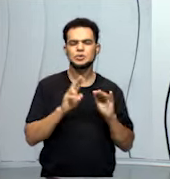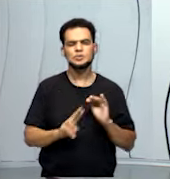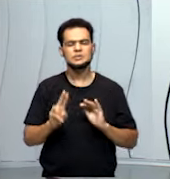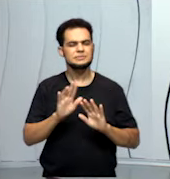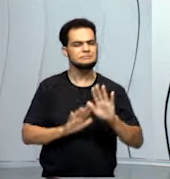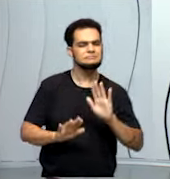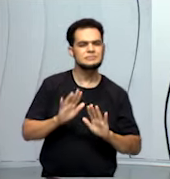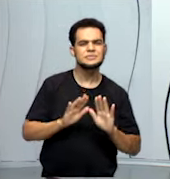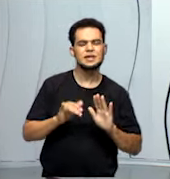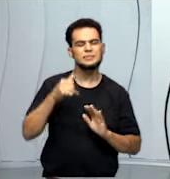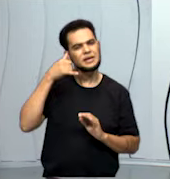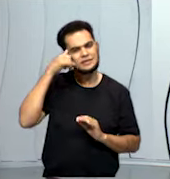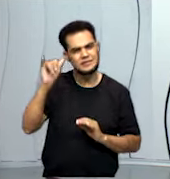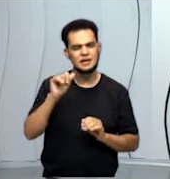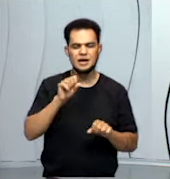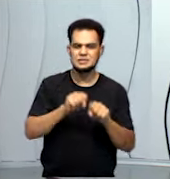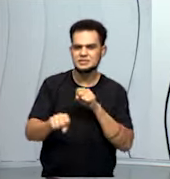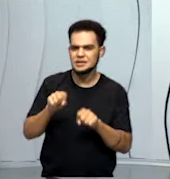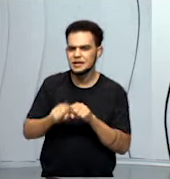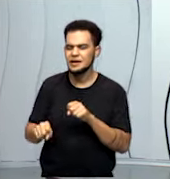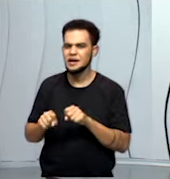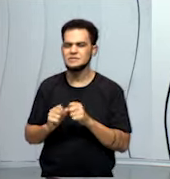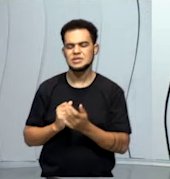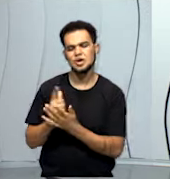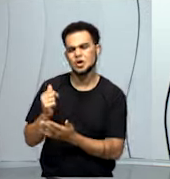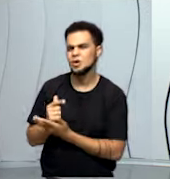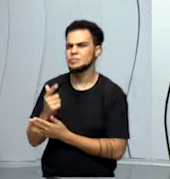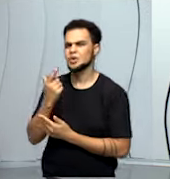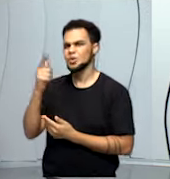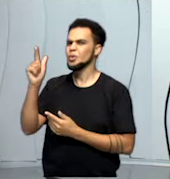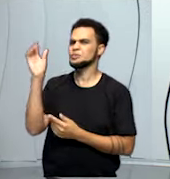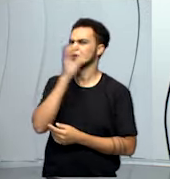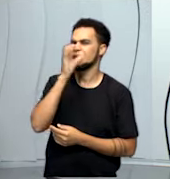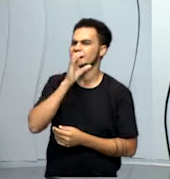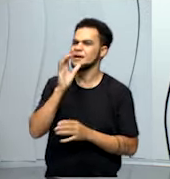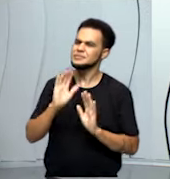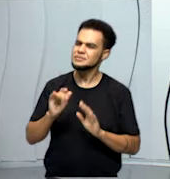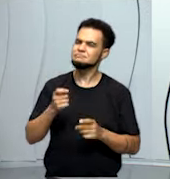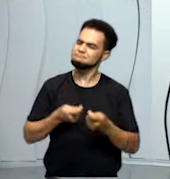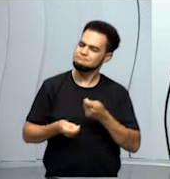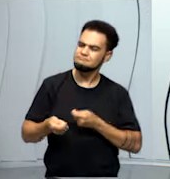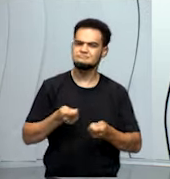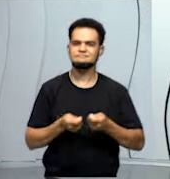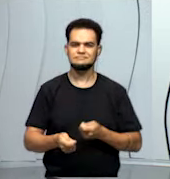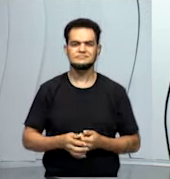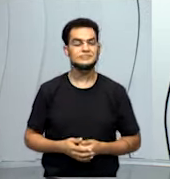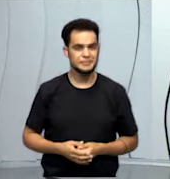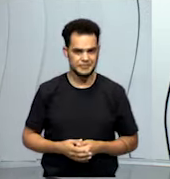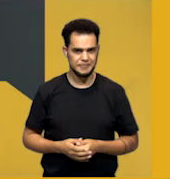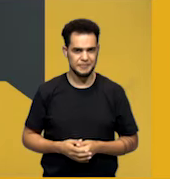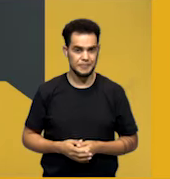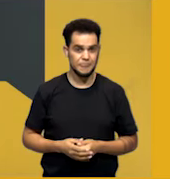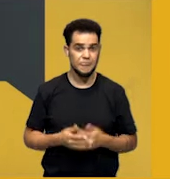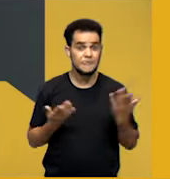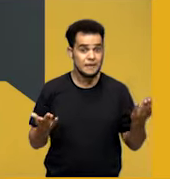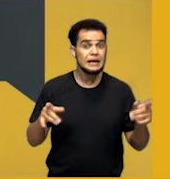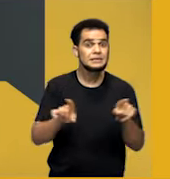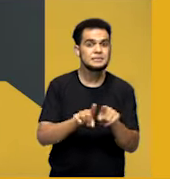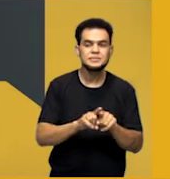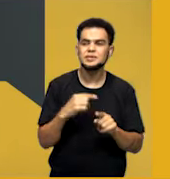que eles não estraguem, você não tenha que comprar muitos outros rapidamente. Nós também devemos